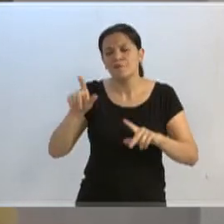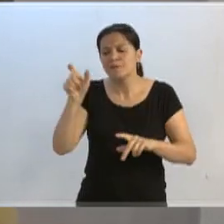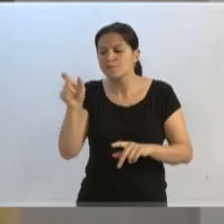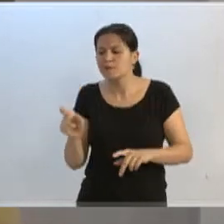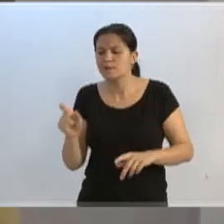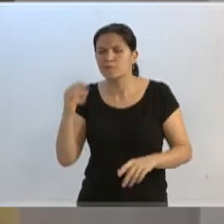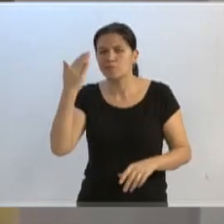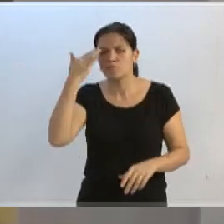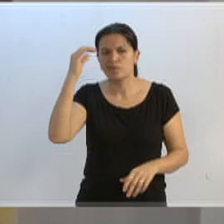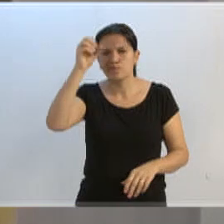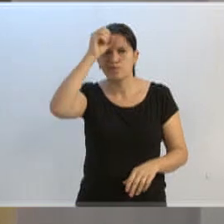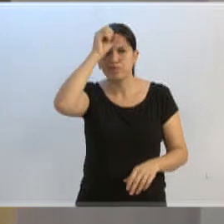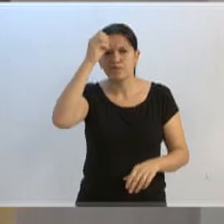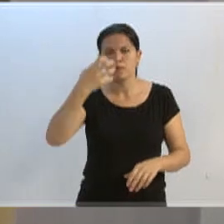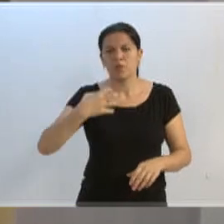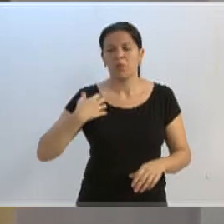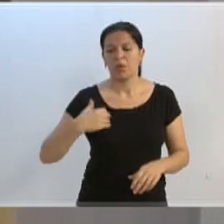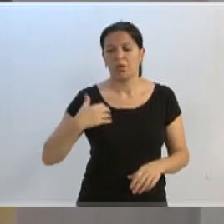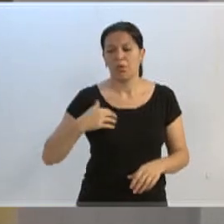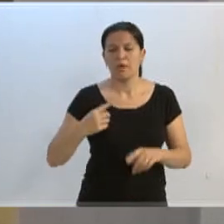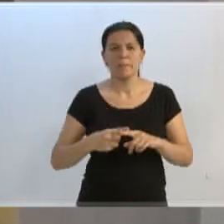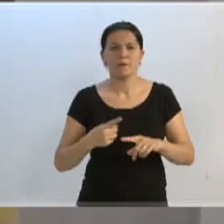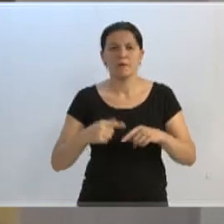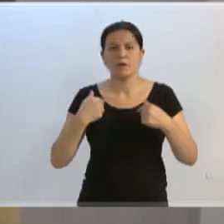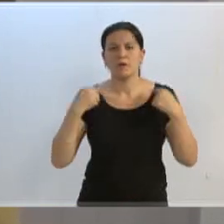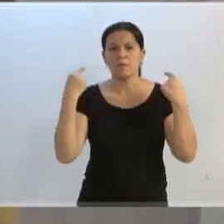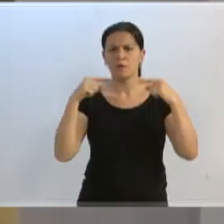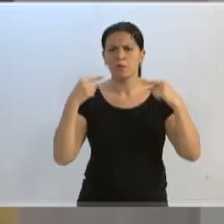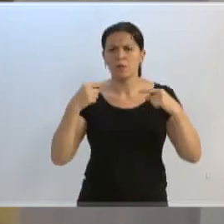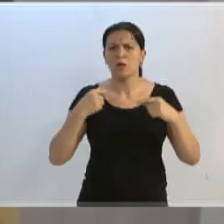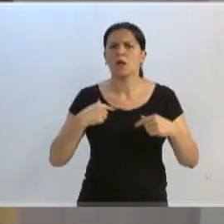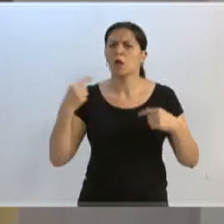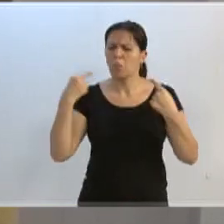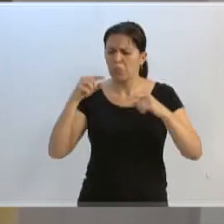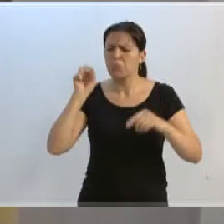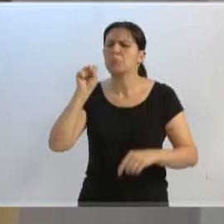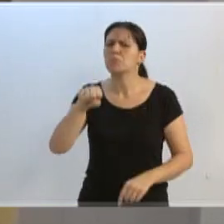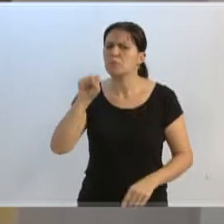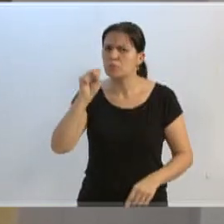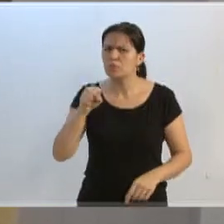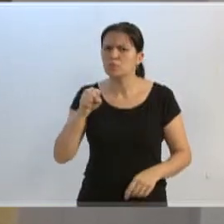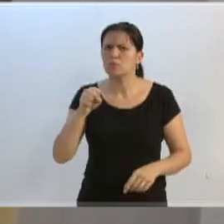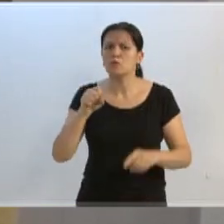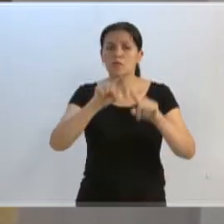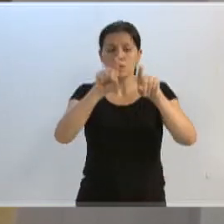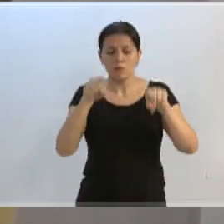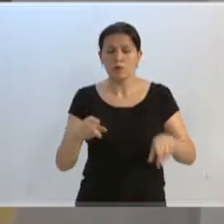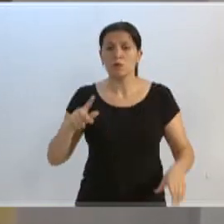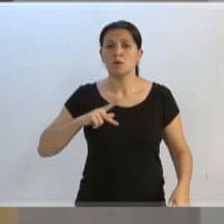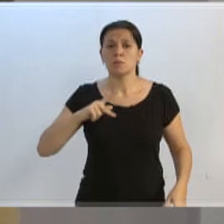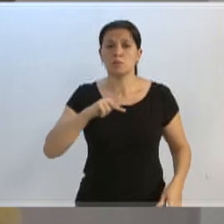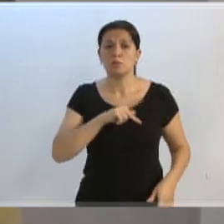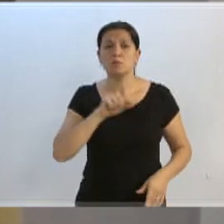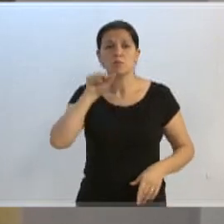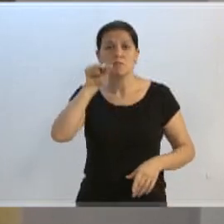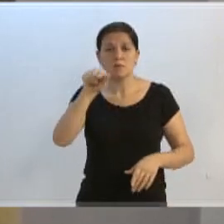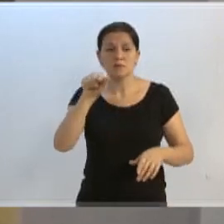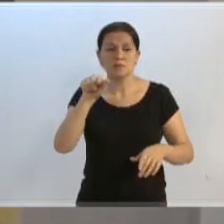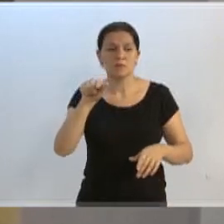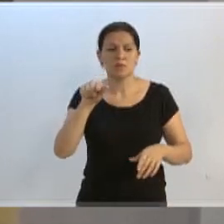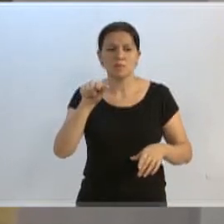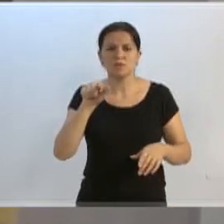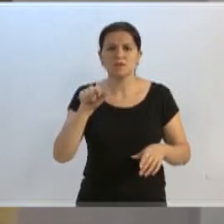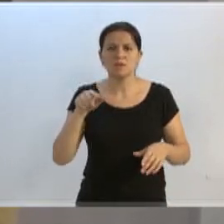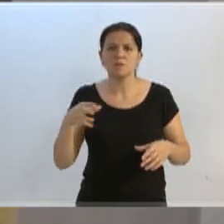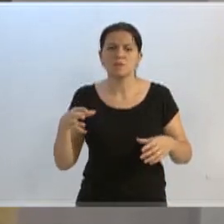entendeu, e ficou bravinho porque eu estou dando esporro. Vou dar esporro, sim. Funcionário público, ainda mais você que é de comissão, tem que